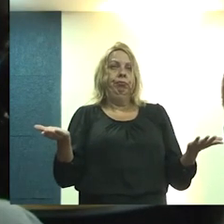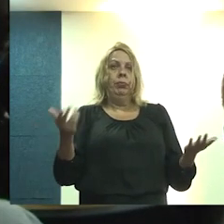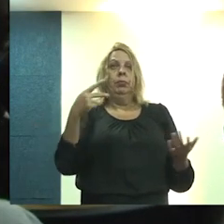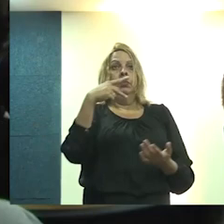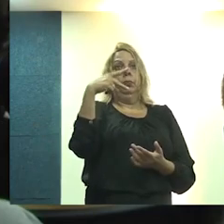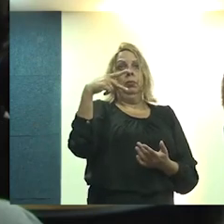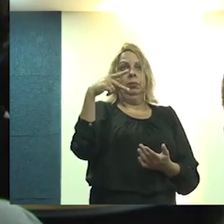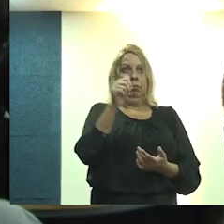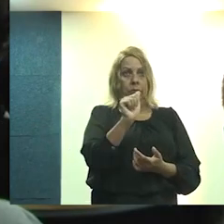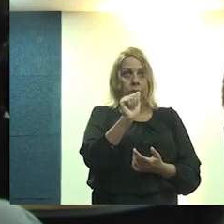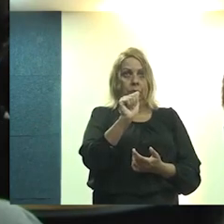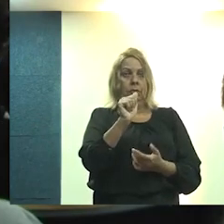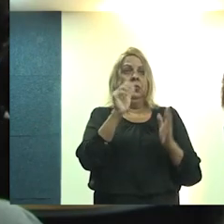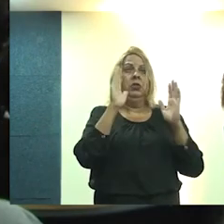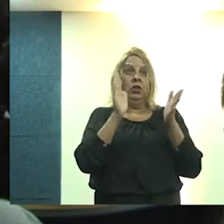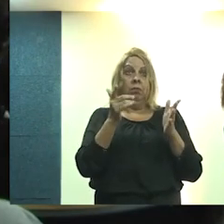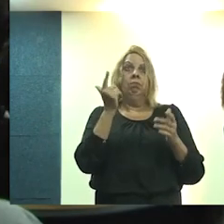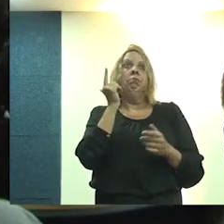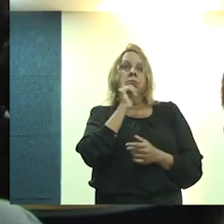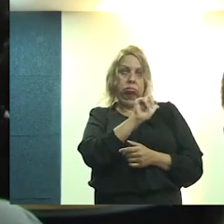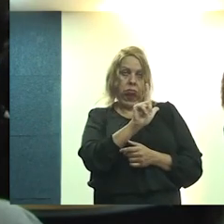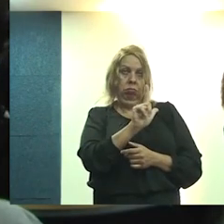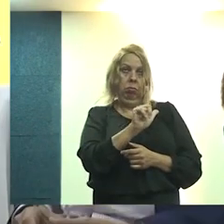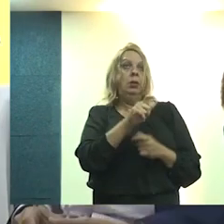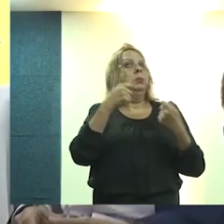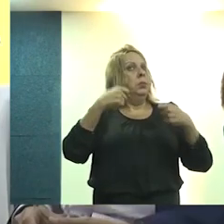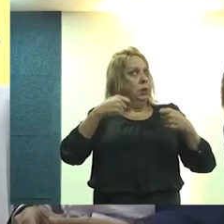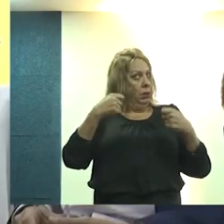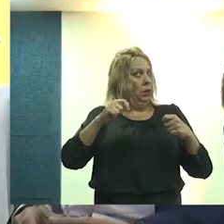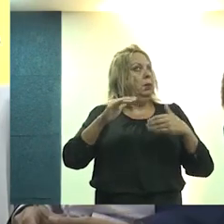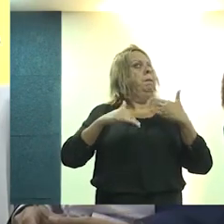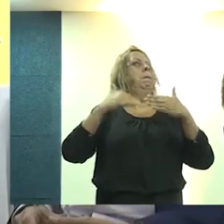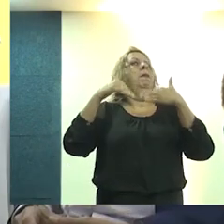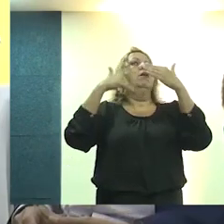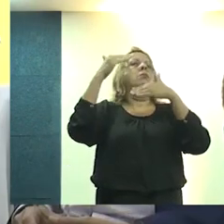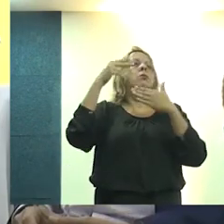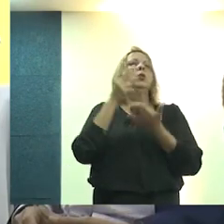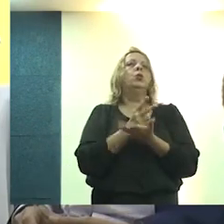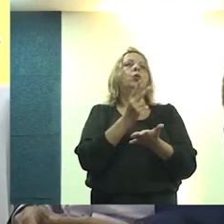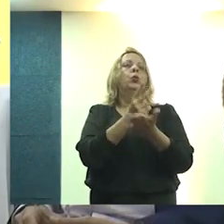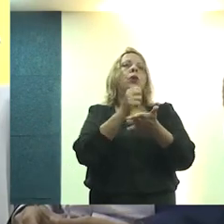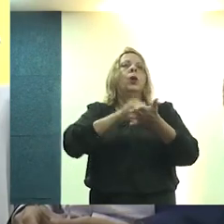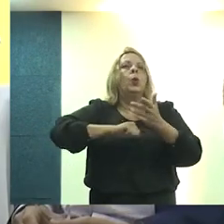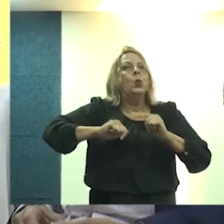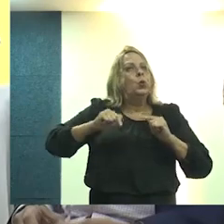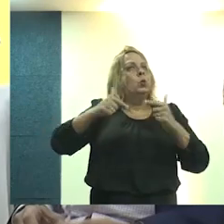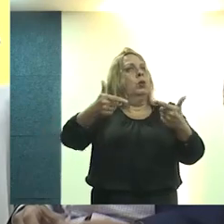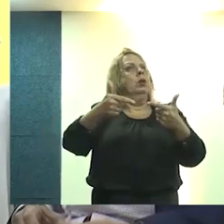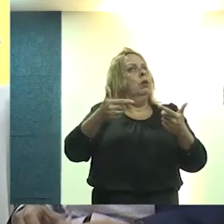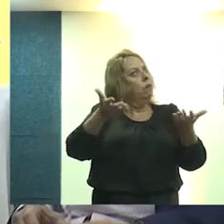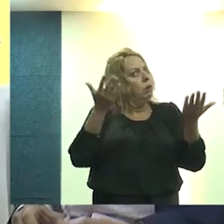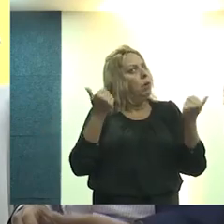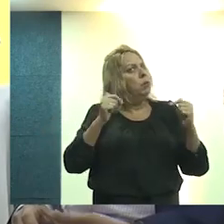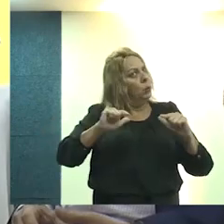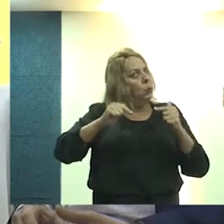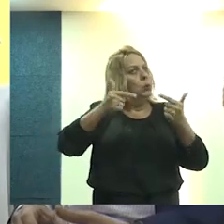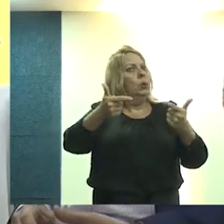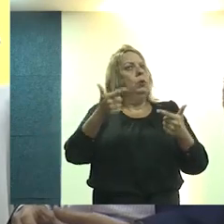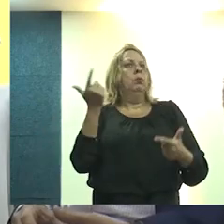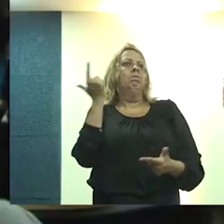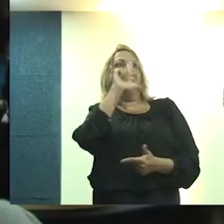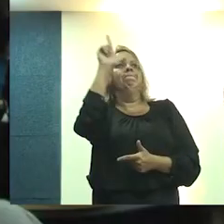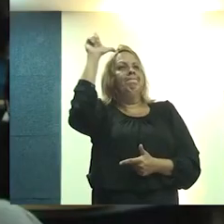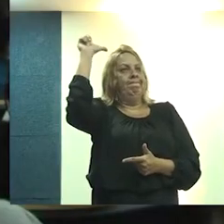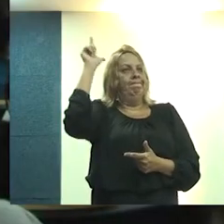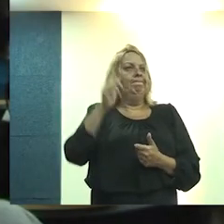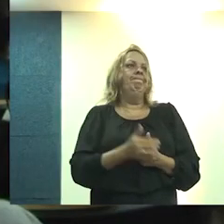O PPA que a gente venceu, precisa mais, precisamos continuar na luta, gente. Vamos continuar e vamos